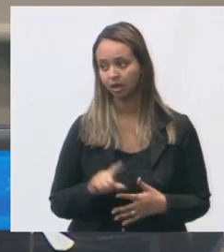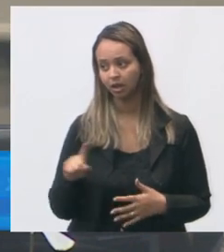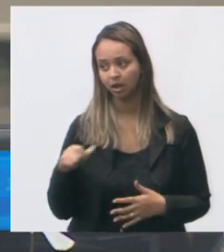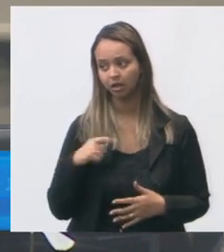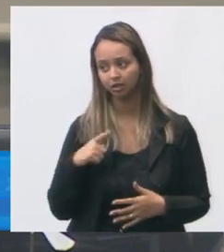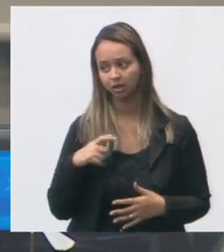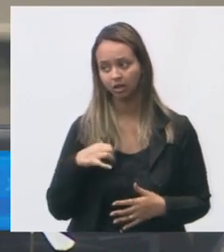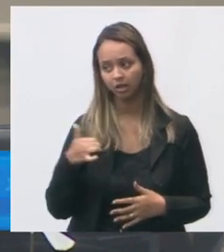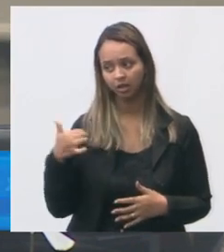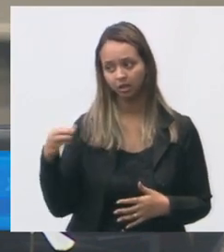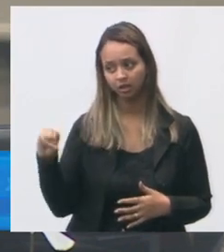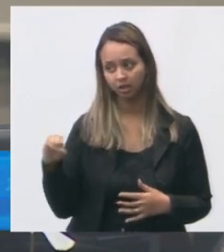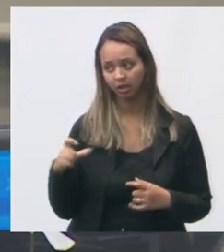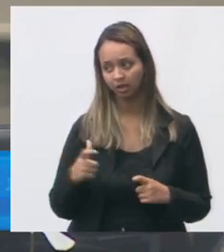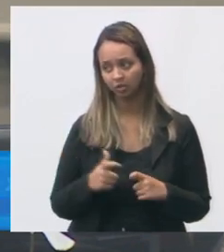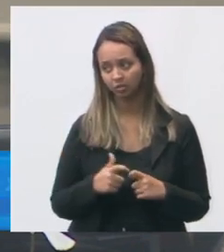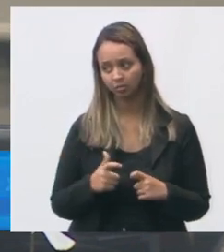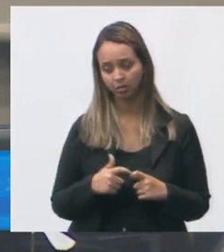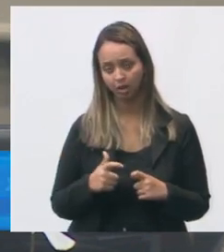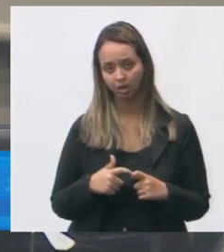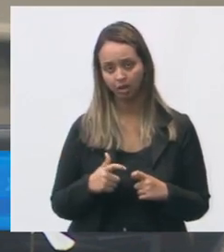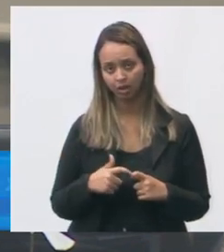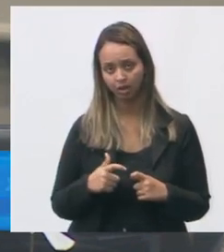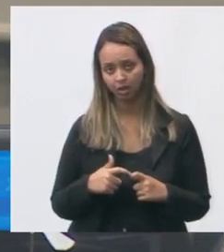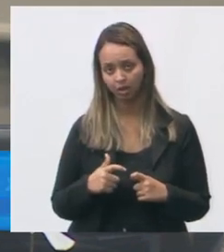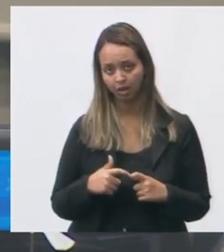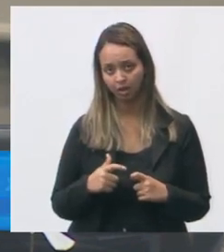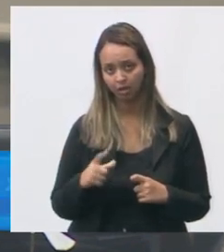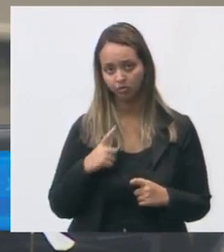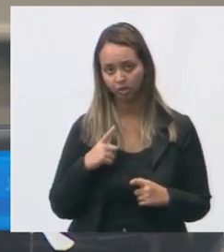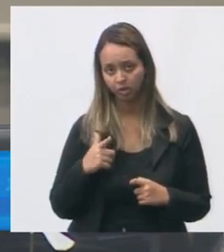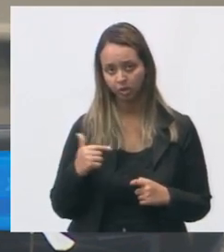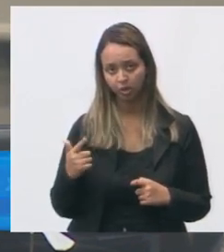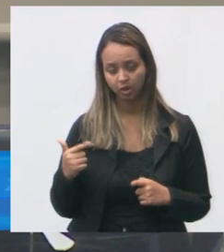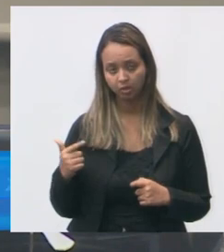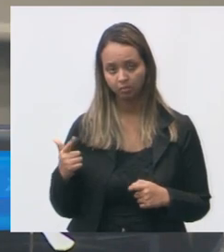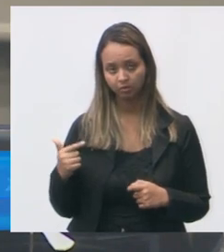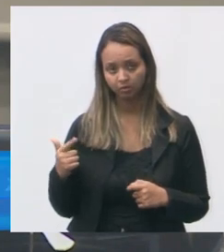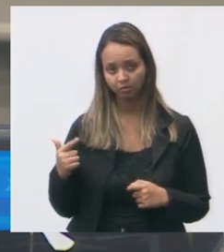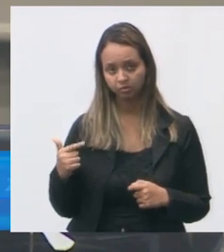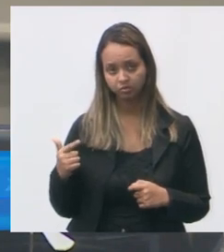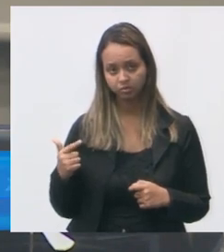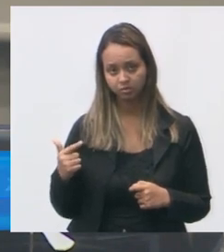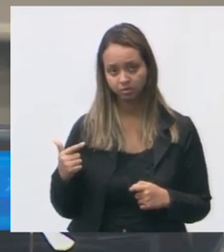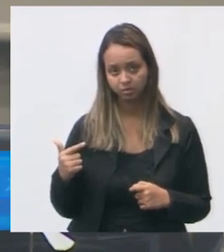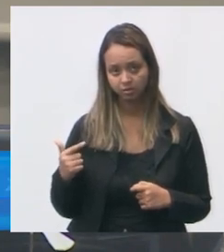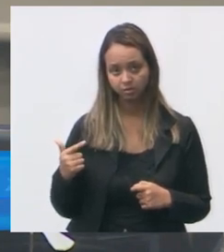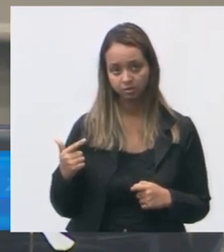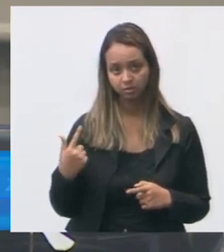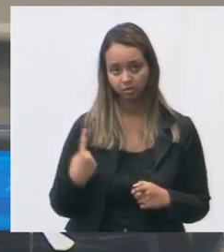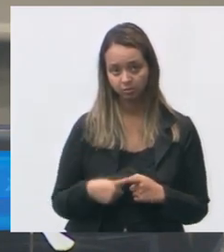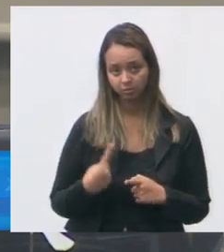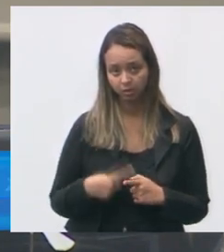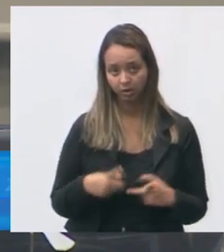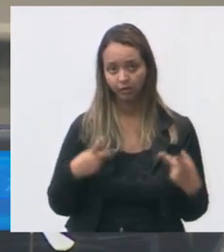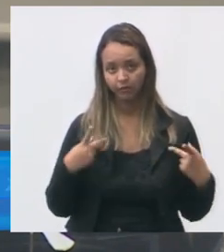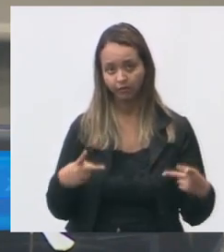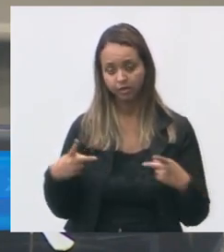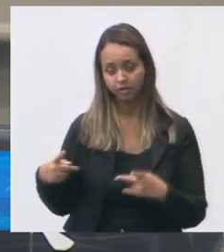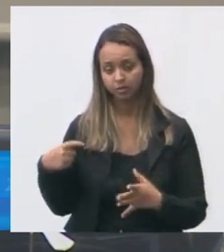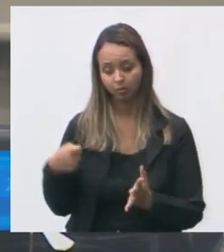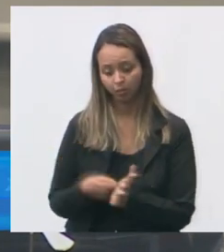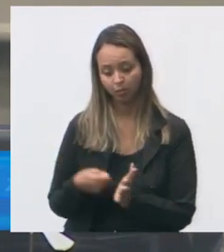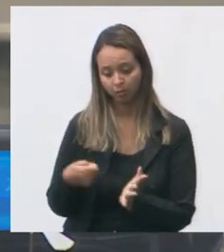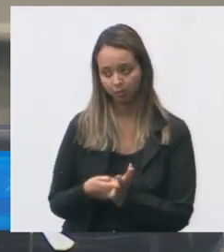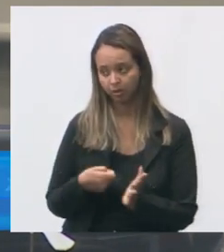e tinham que ter doze você vai saber ali no no quadro porque fazendo visita e cobrando é mais difícil